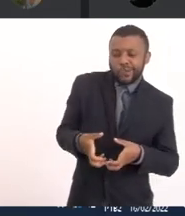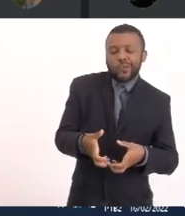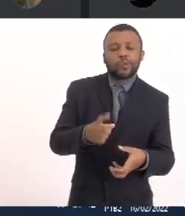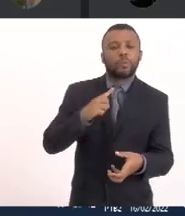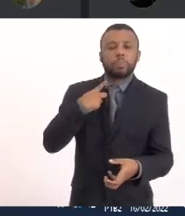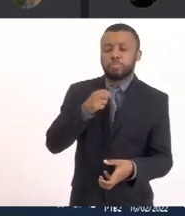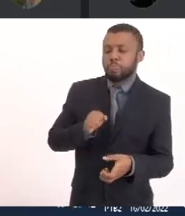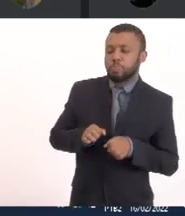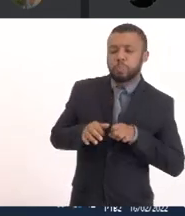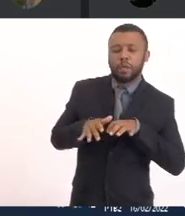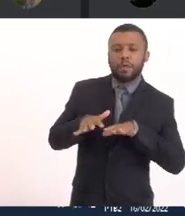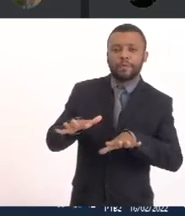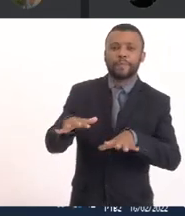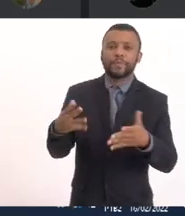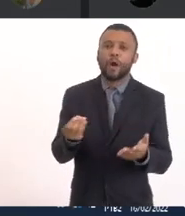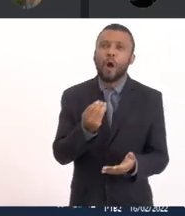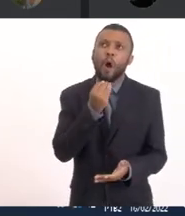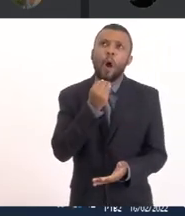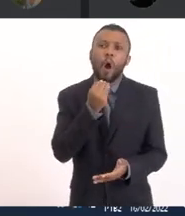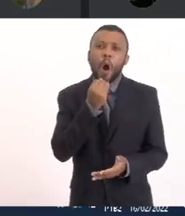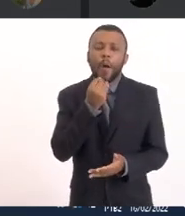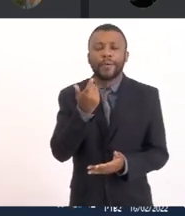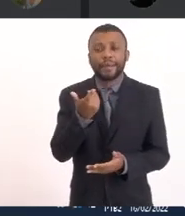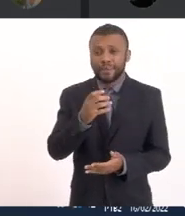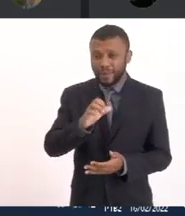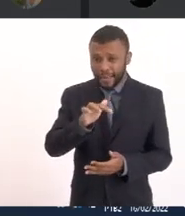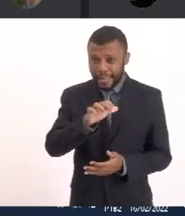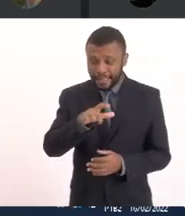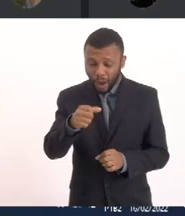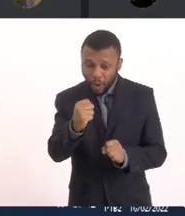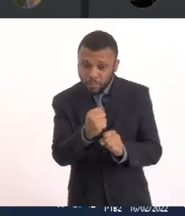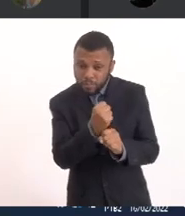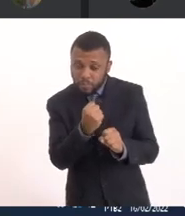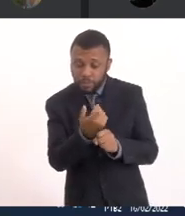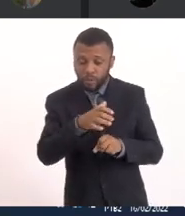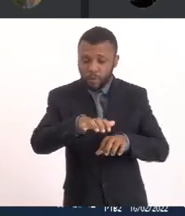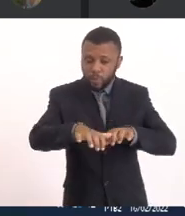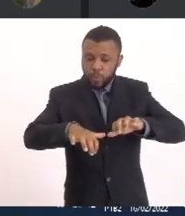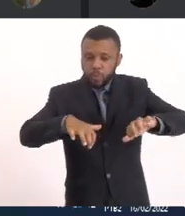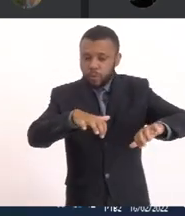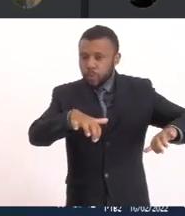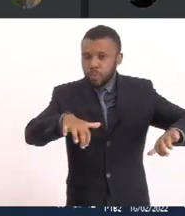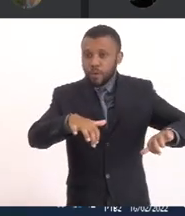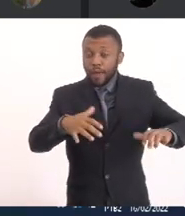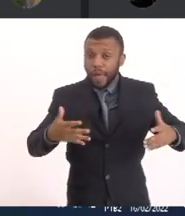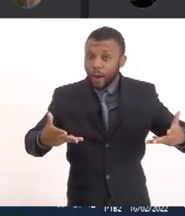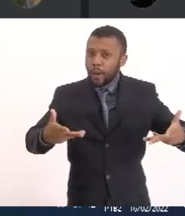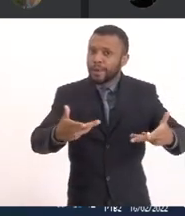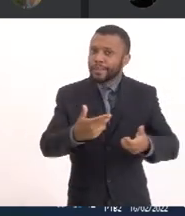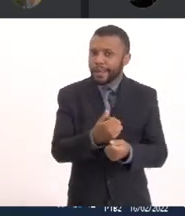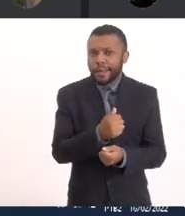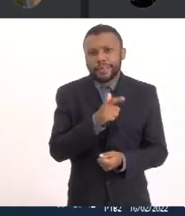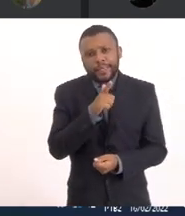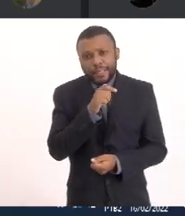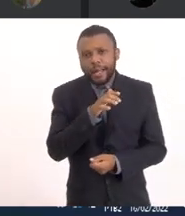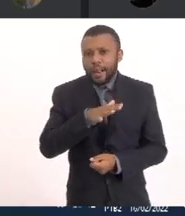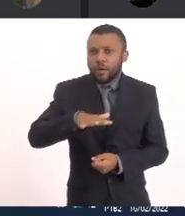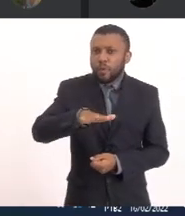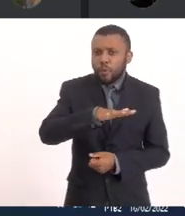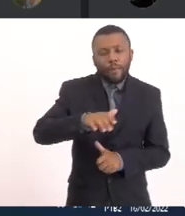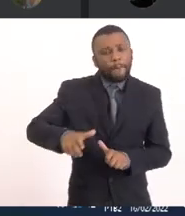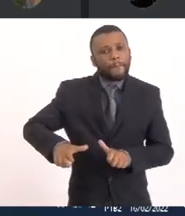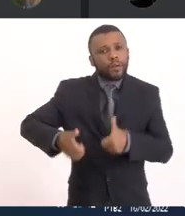claro Que Essa abertura do canal Vai melhorar A qualidade da água Da lagoa É claro Que essa abertura do canal Vai melhorar A situação dos